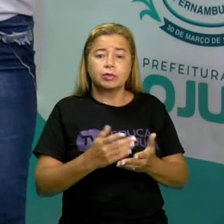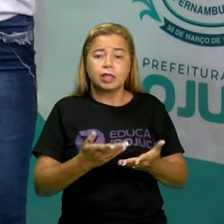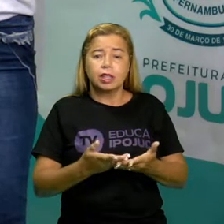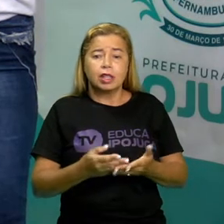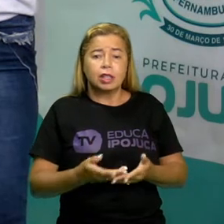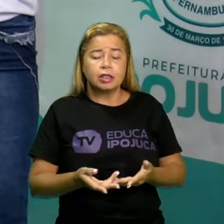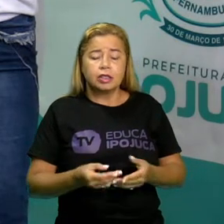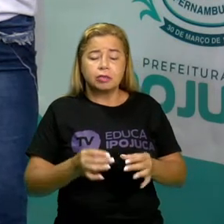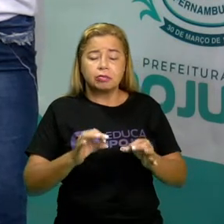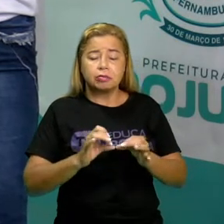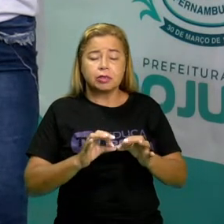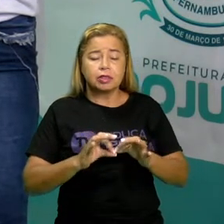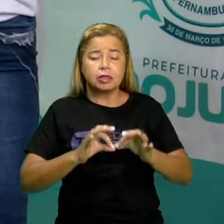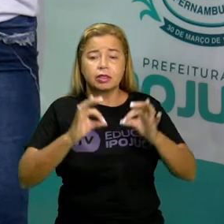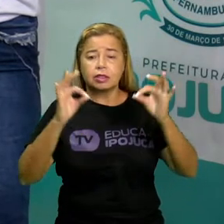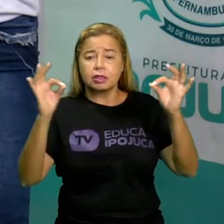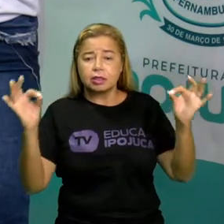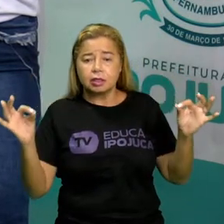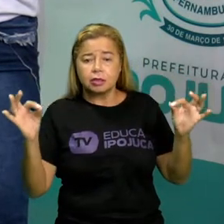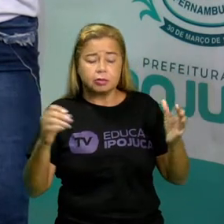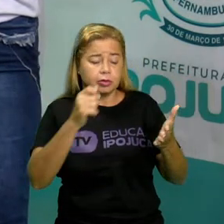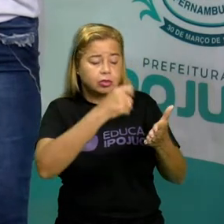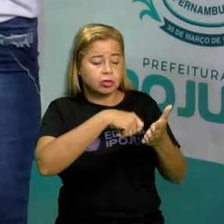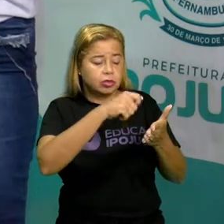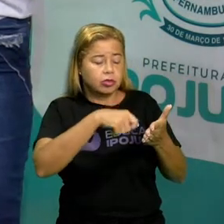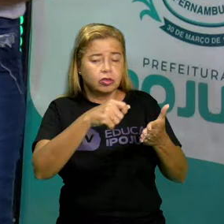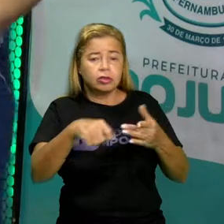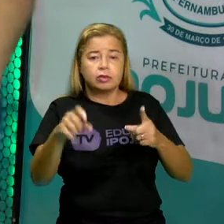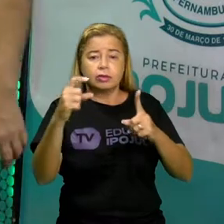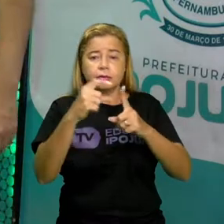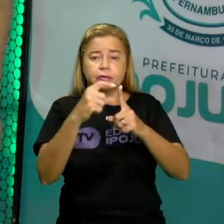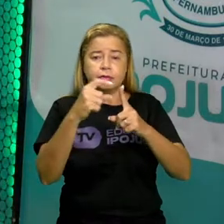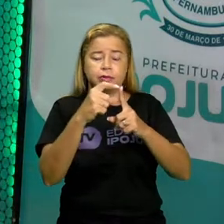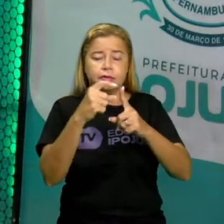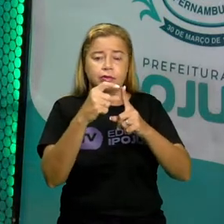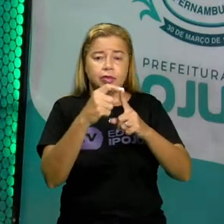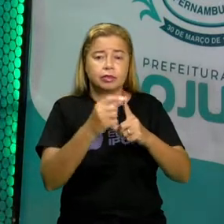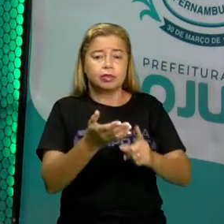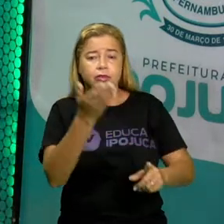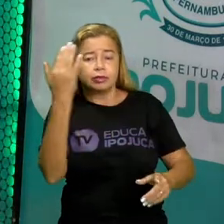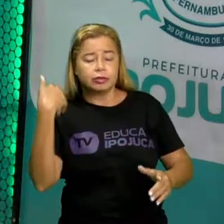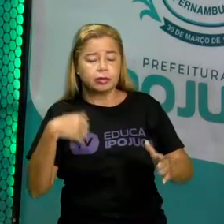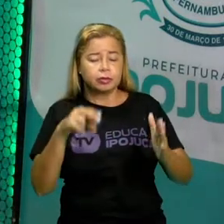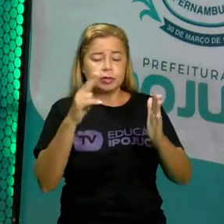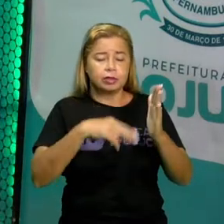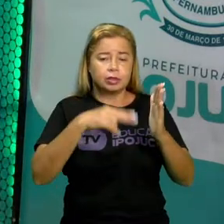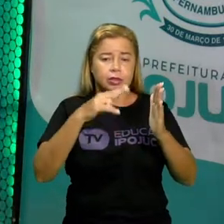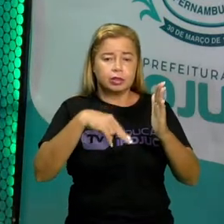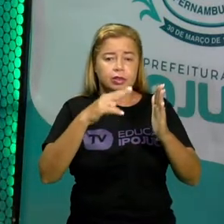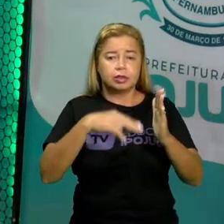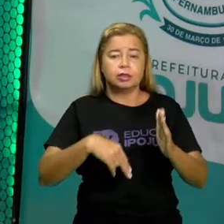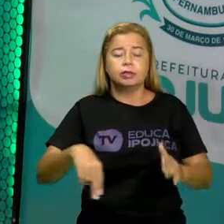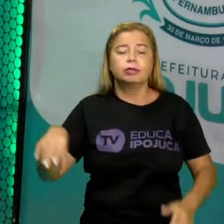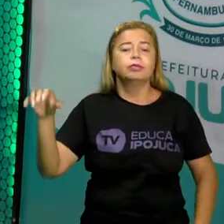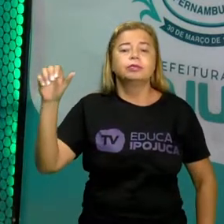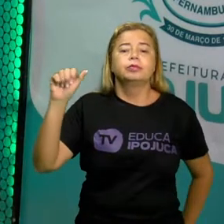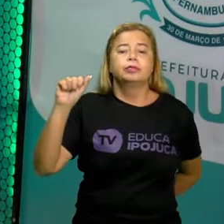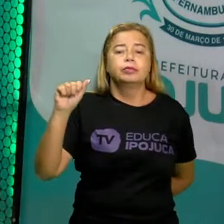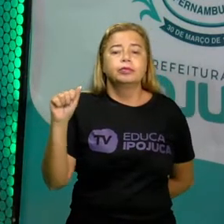comum como nós escrevemos as palavras. Isso mesmo. Então, vamos ler. Temos A,